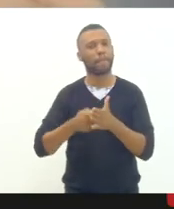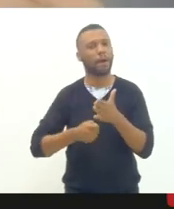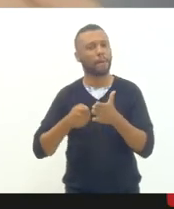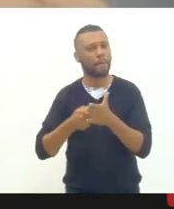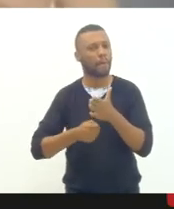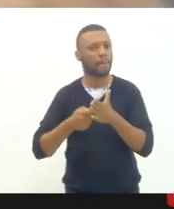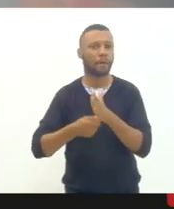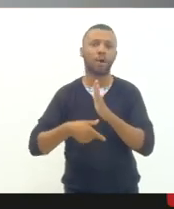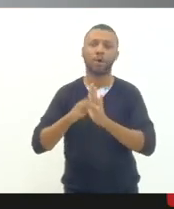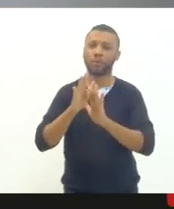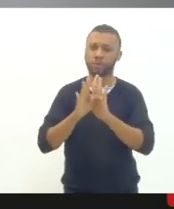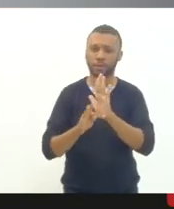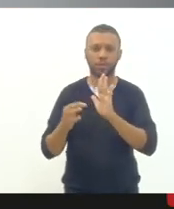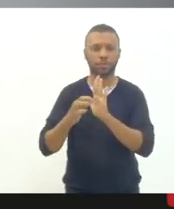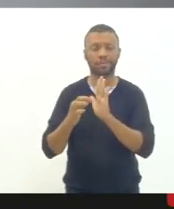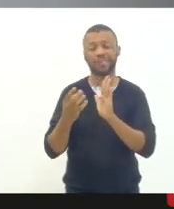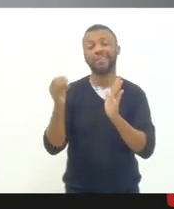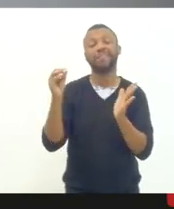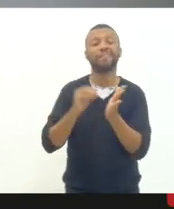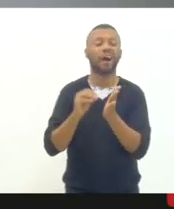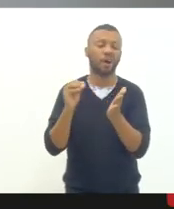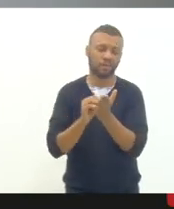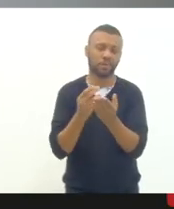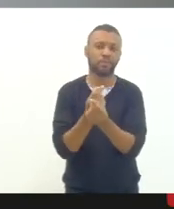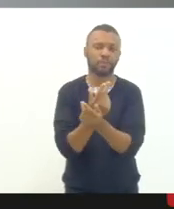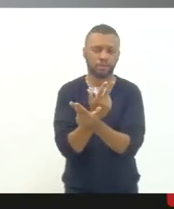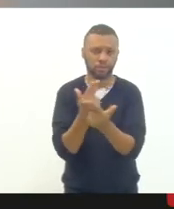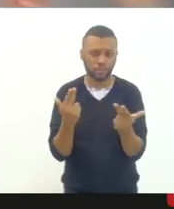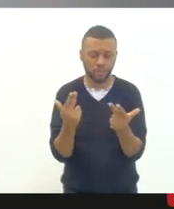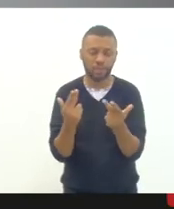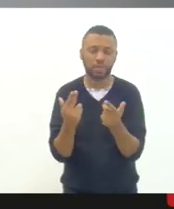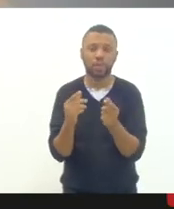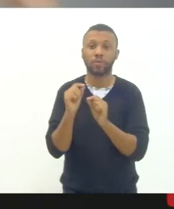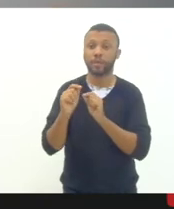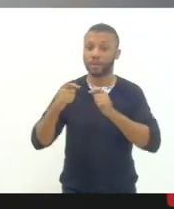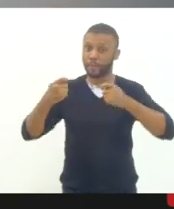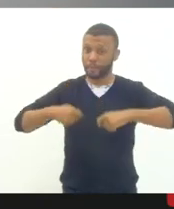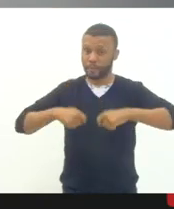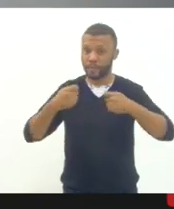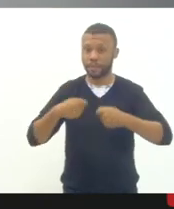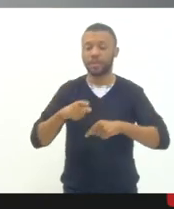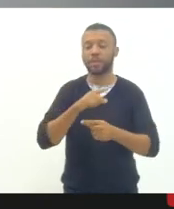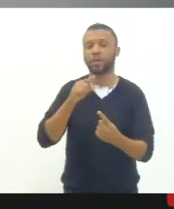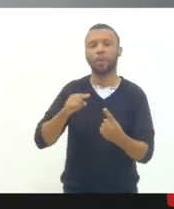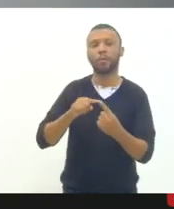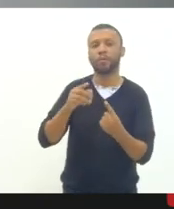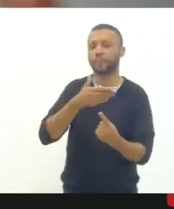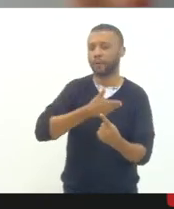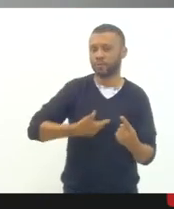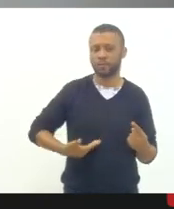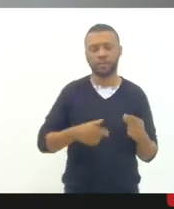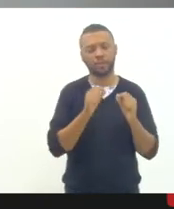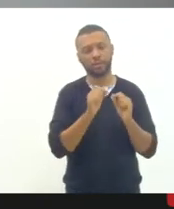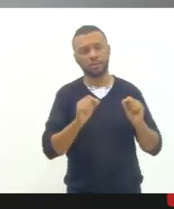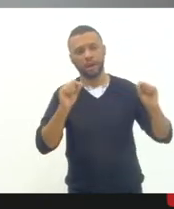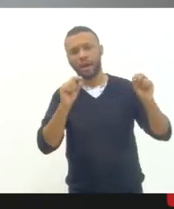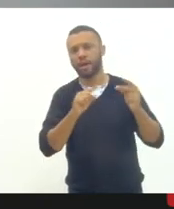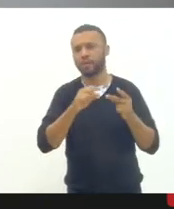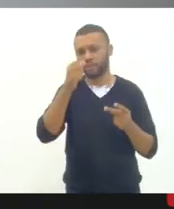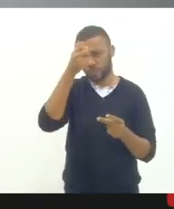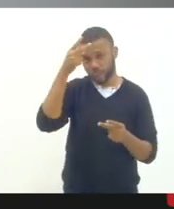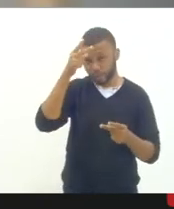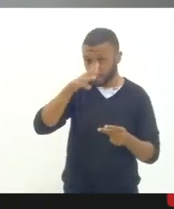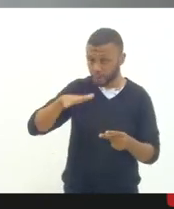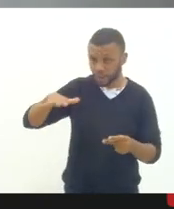é aquém do que é o necessário para que os estados os municípios e todas as entidades da área